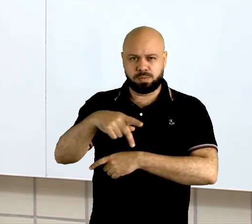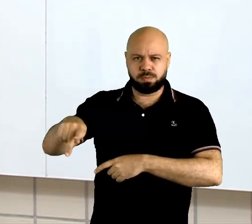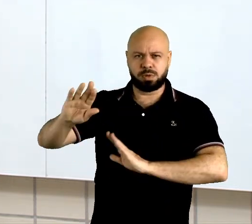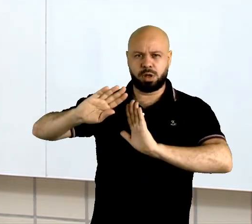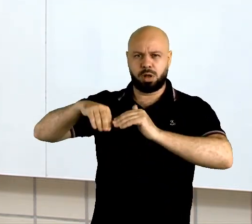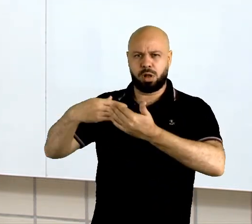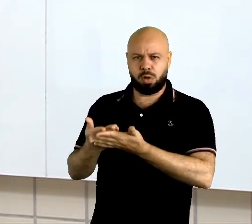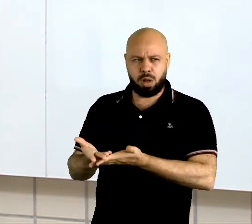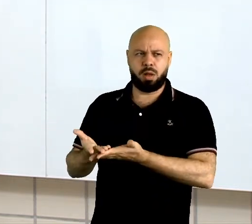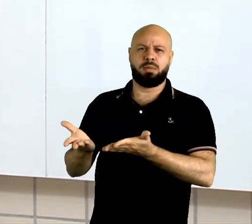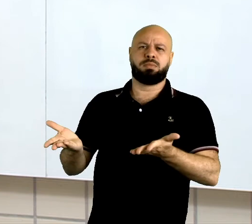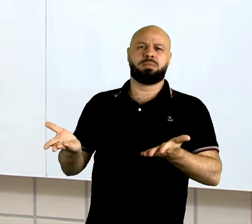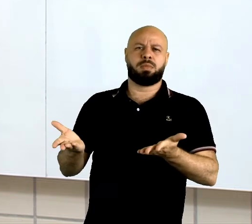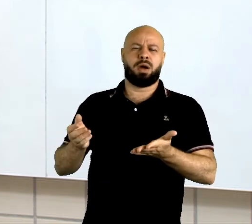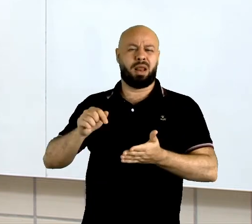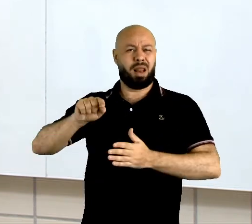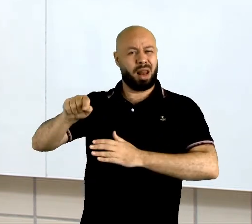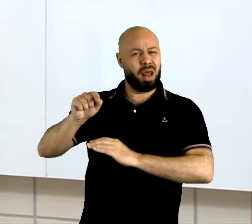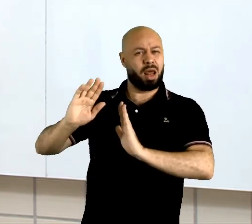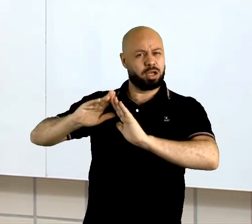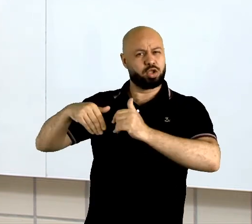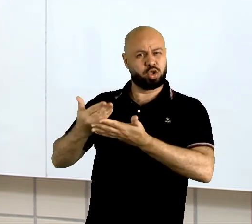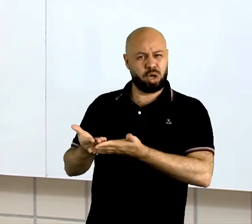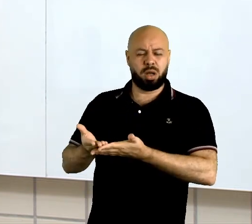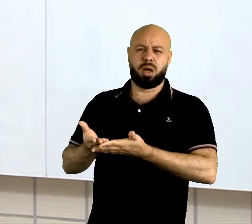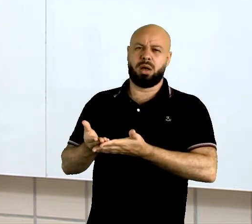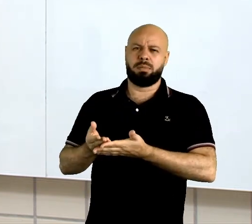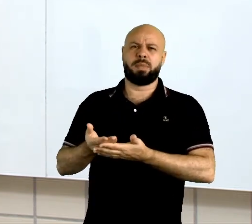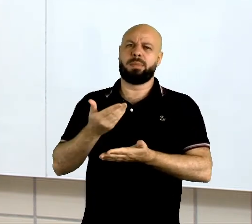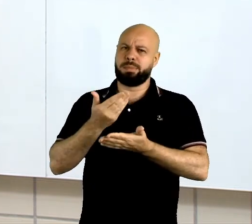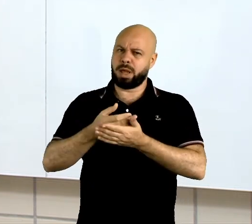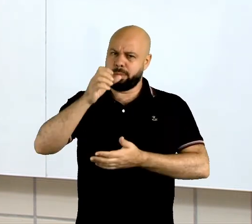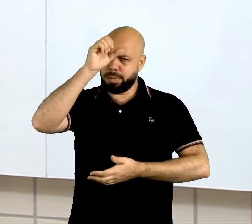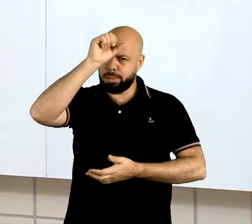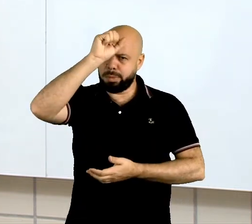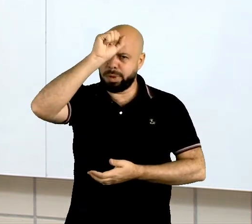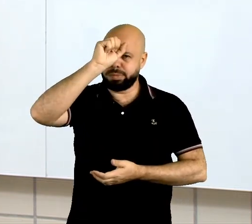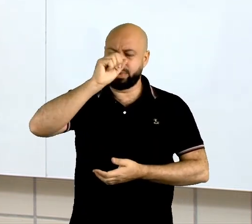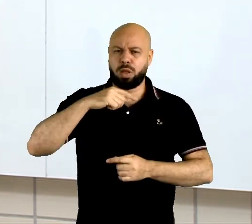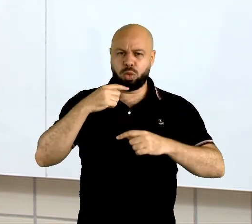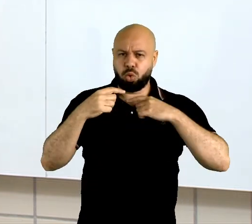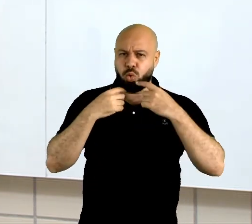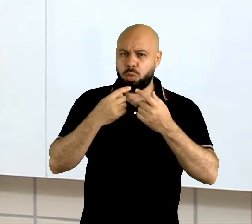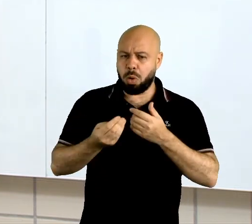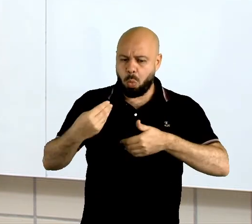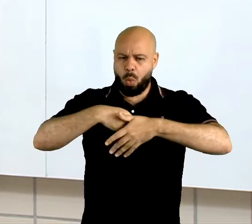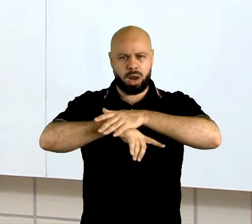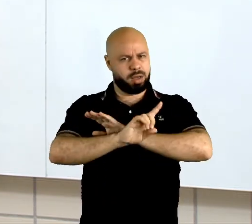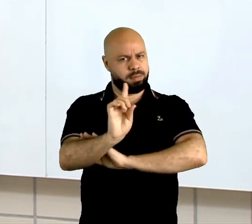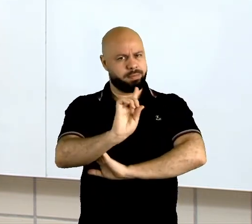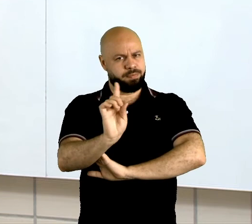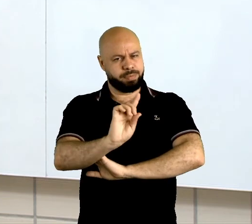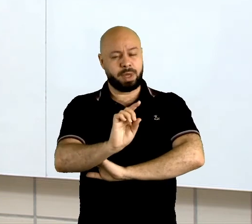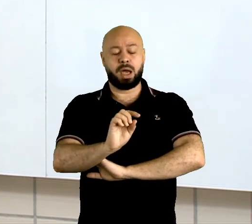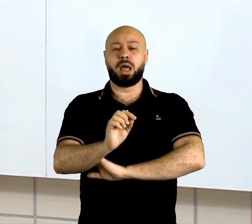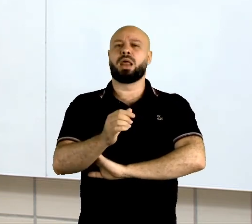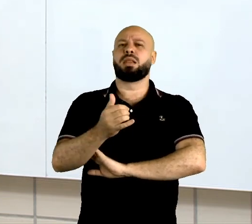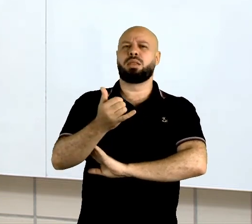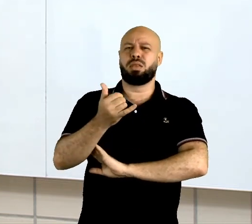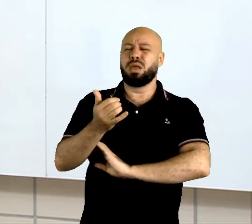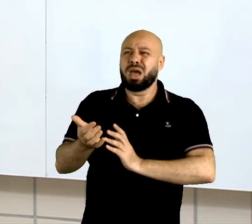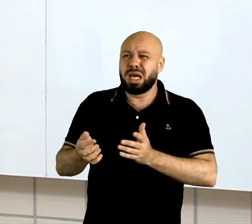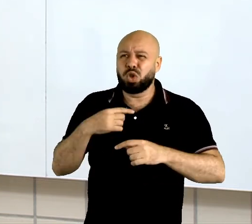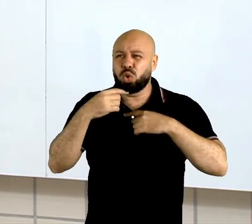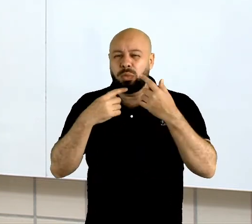responsável pela turma de vocês, a escola. Não fiquem sem aprender, não guardem dúvidas. Tá com dúvida? Peça ajuda. Não é feio pedir